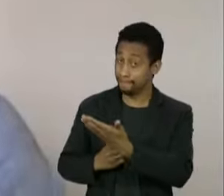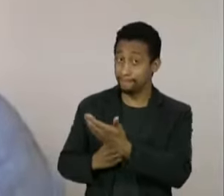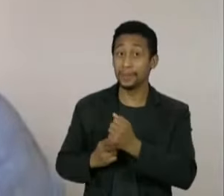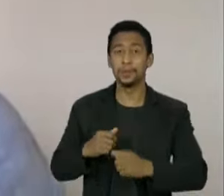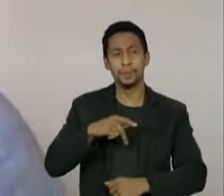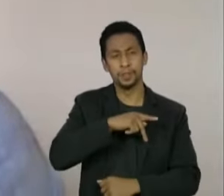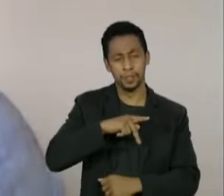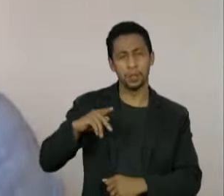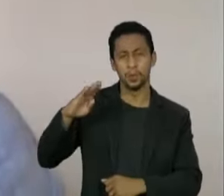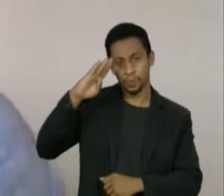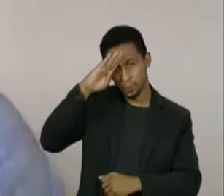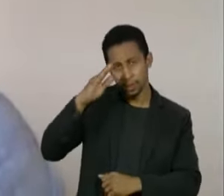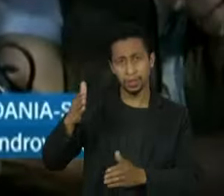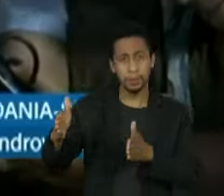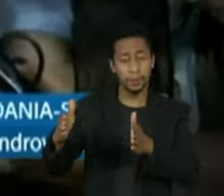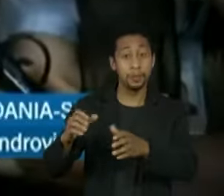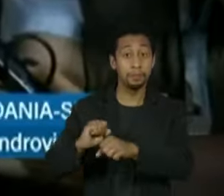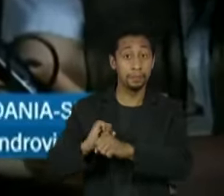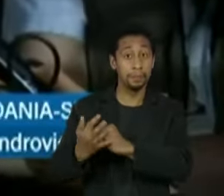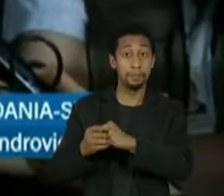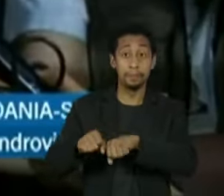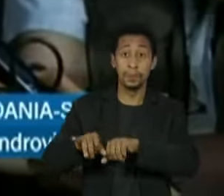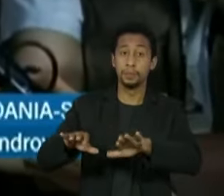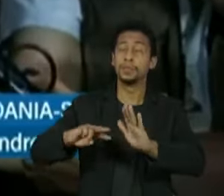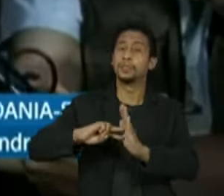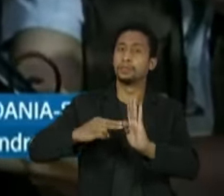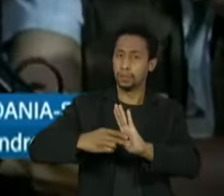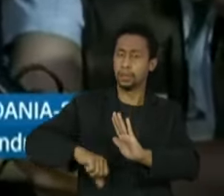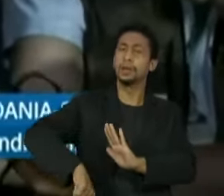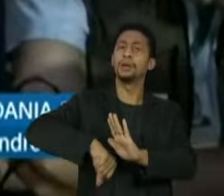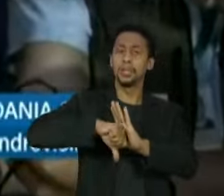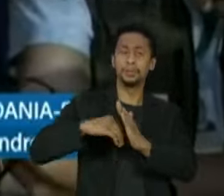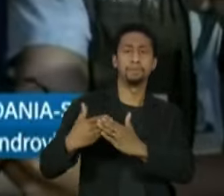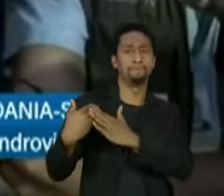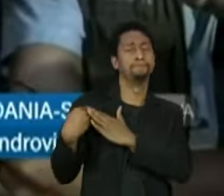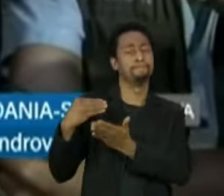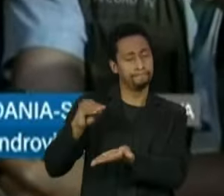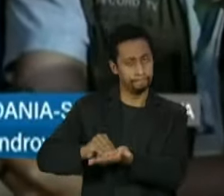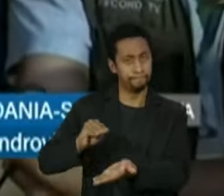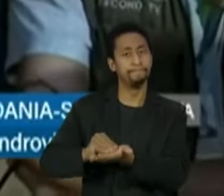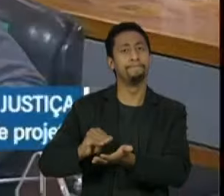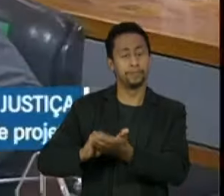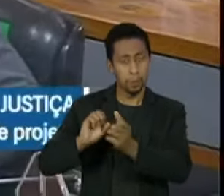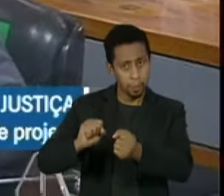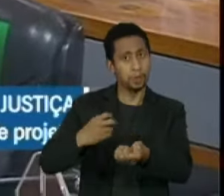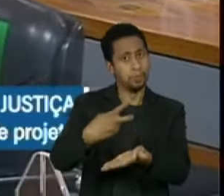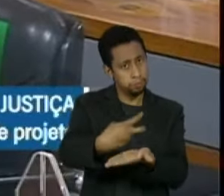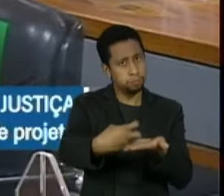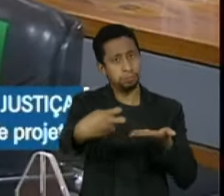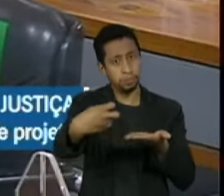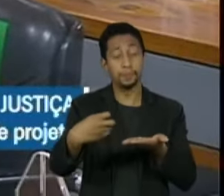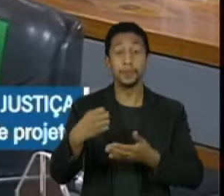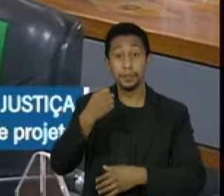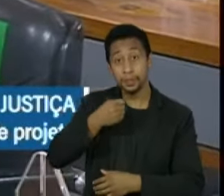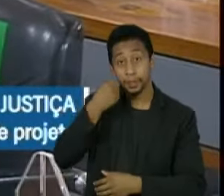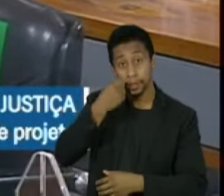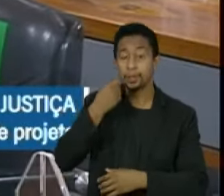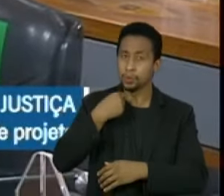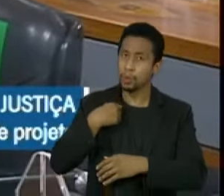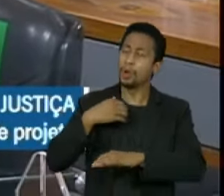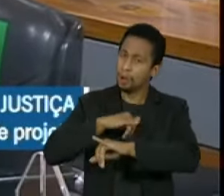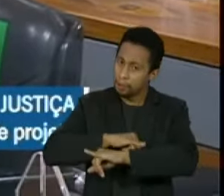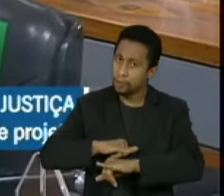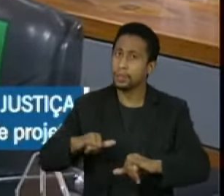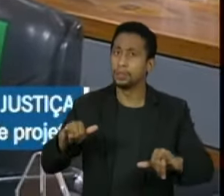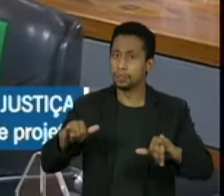presidente Bolsonaro durante a pandemia configura crime de responsabilidade, passível de impeachment. O senador também defende o